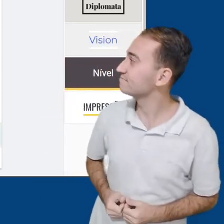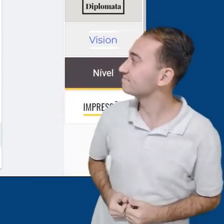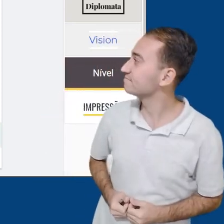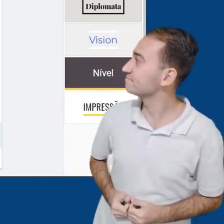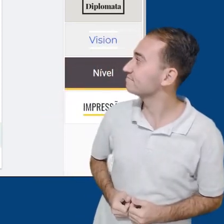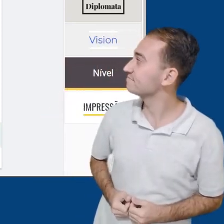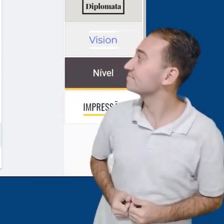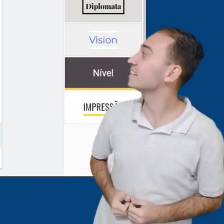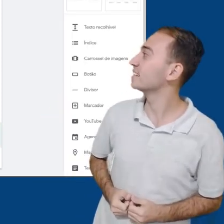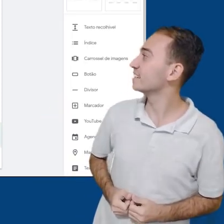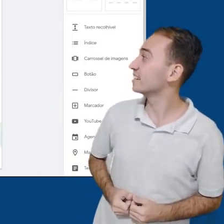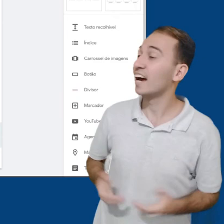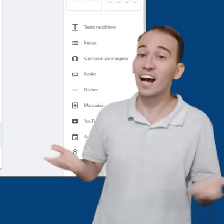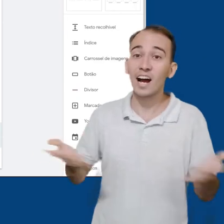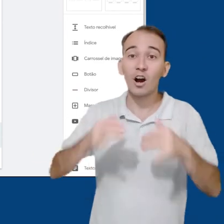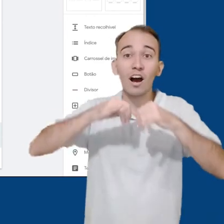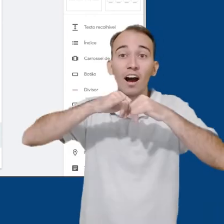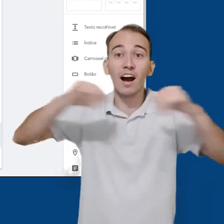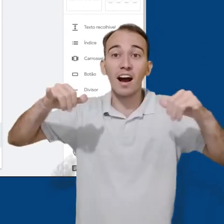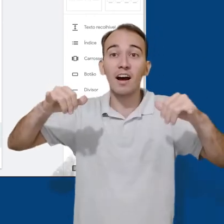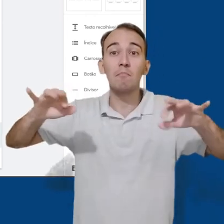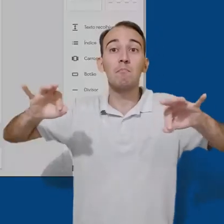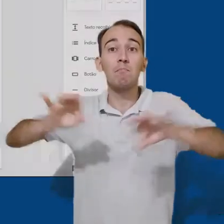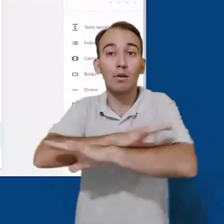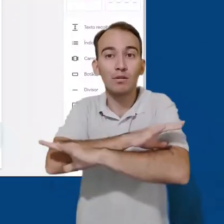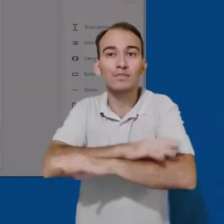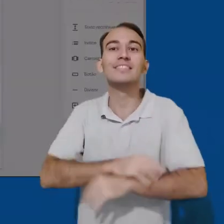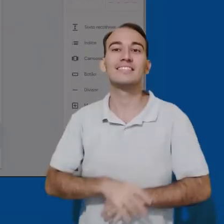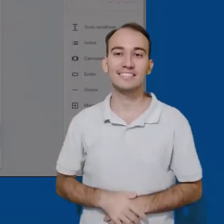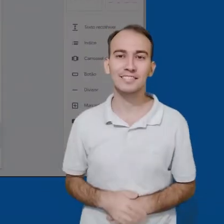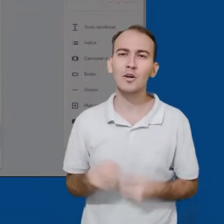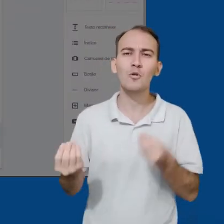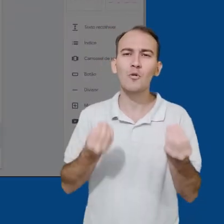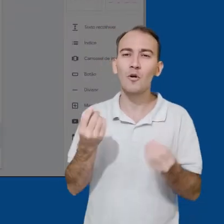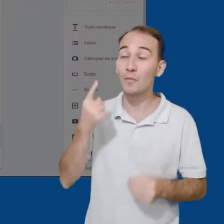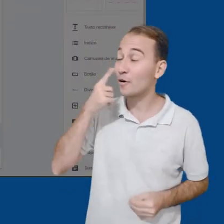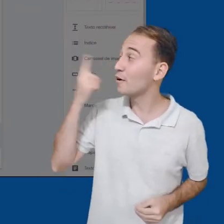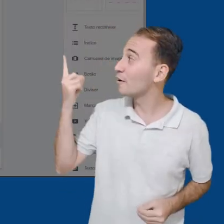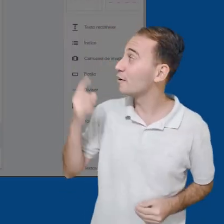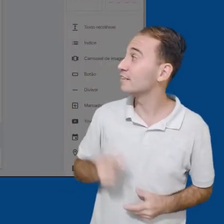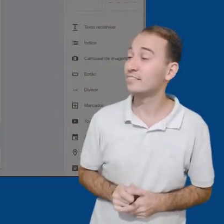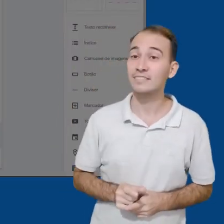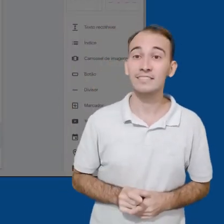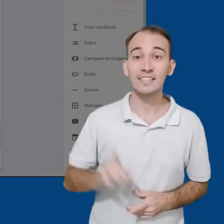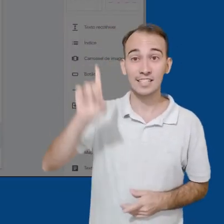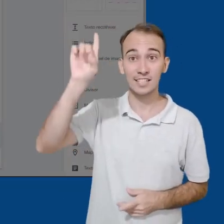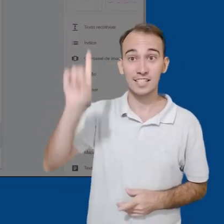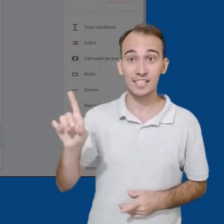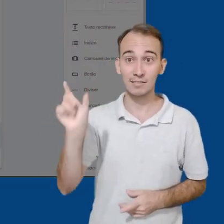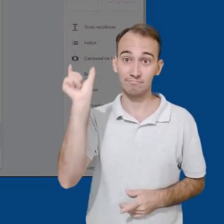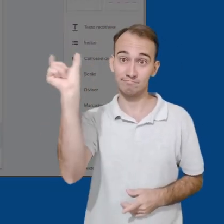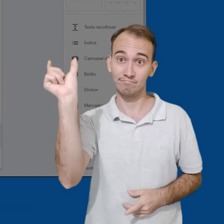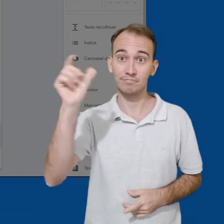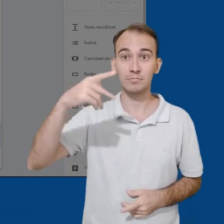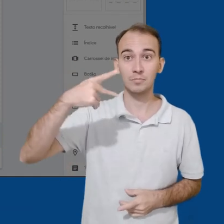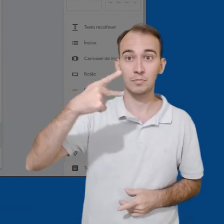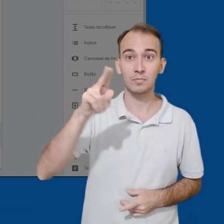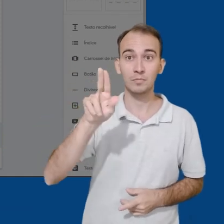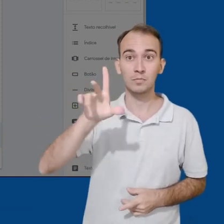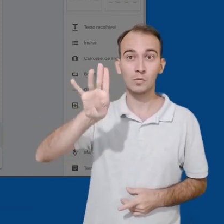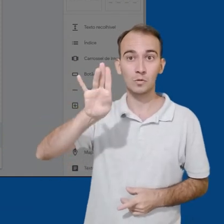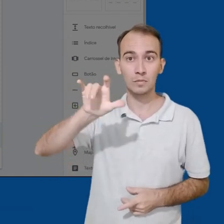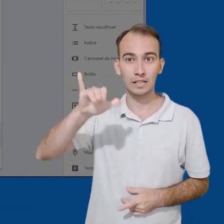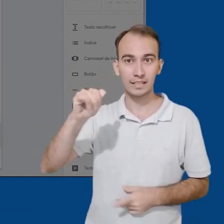Por último, vamos aprender a publicar o site. Para isso, vamos utilizar o botão Publicar no canto direito da barra superior.